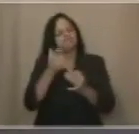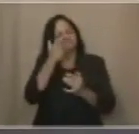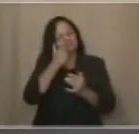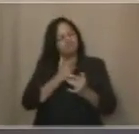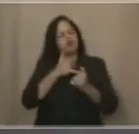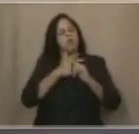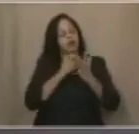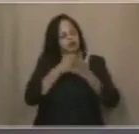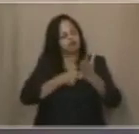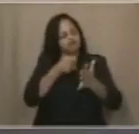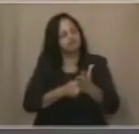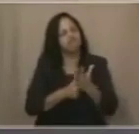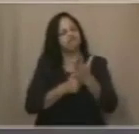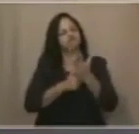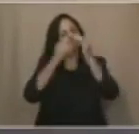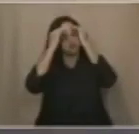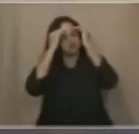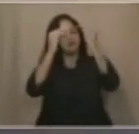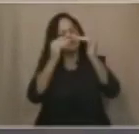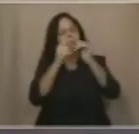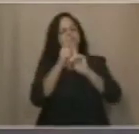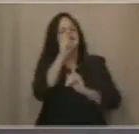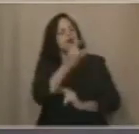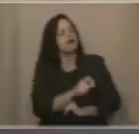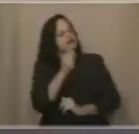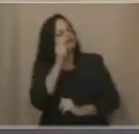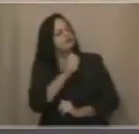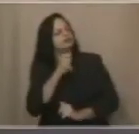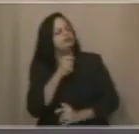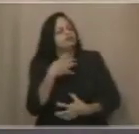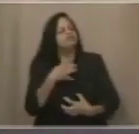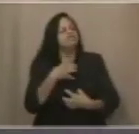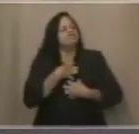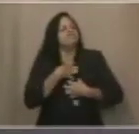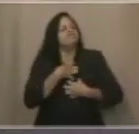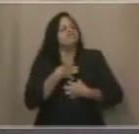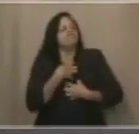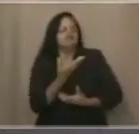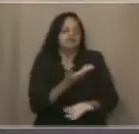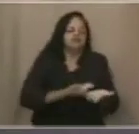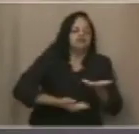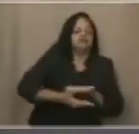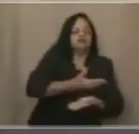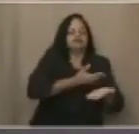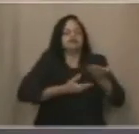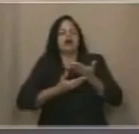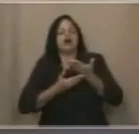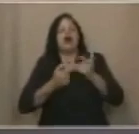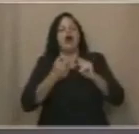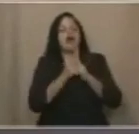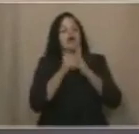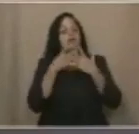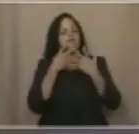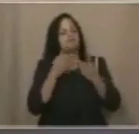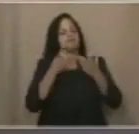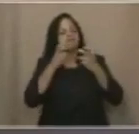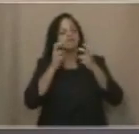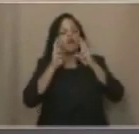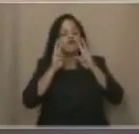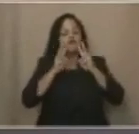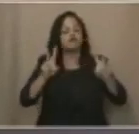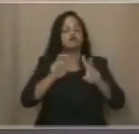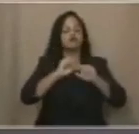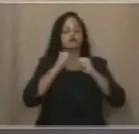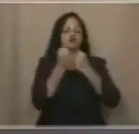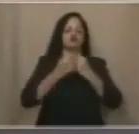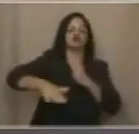e dedicação, imbuída de um profundo sentimento de solidariedade. A visão social da empresa e